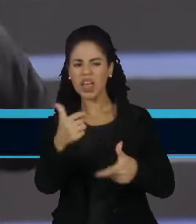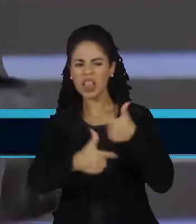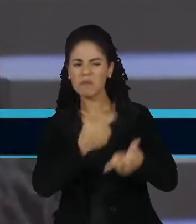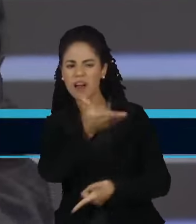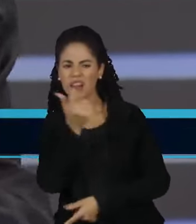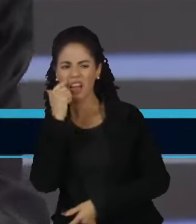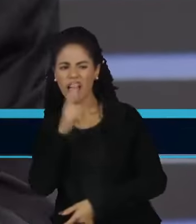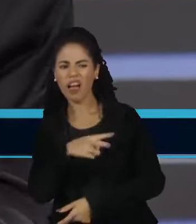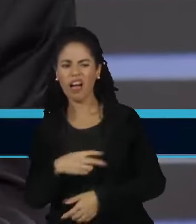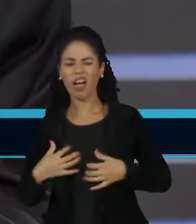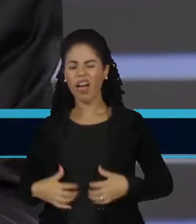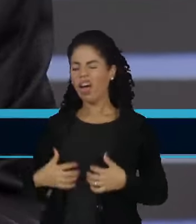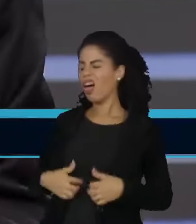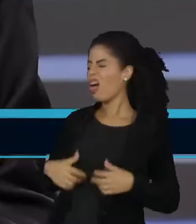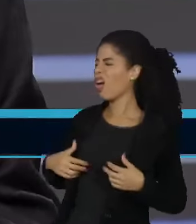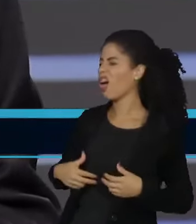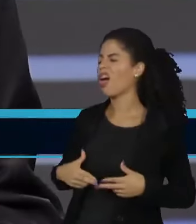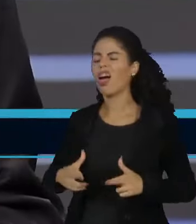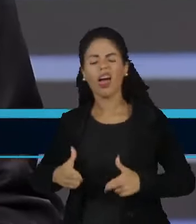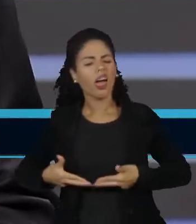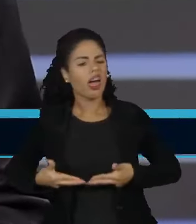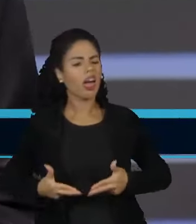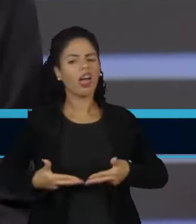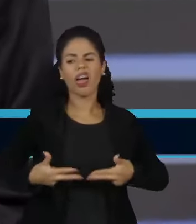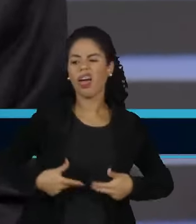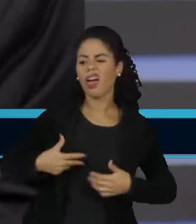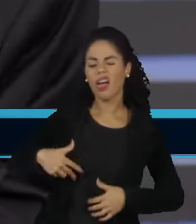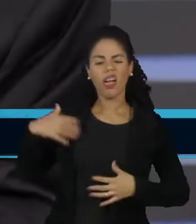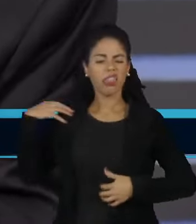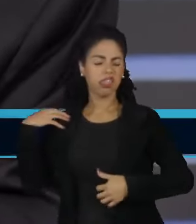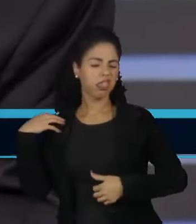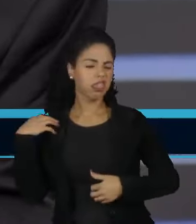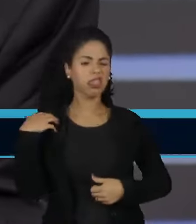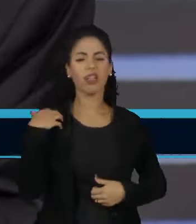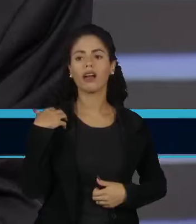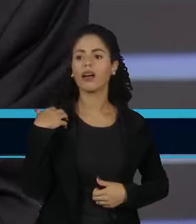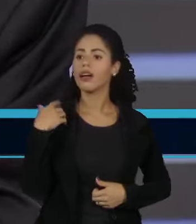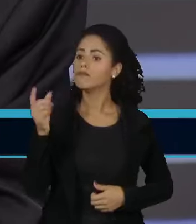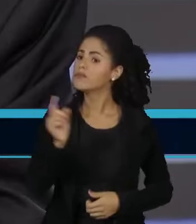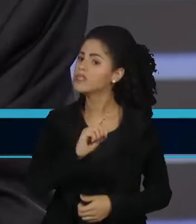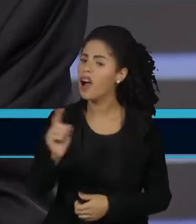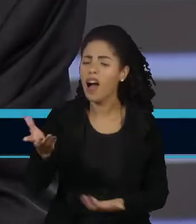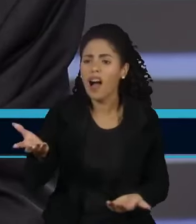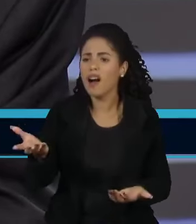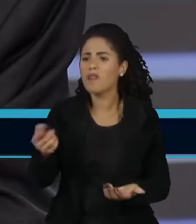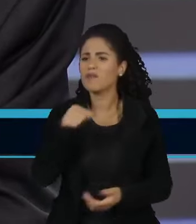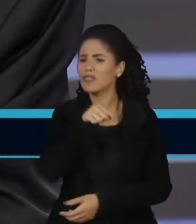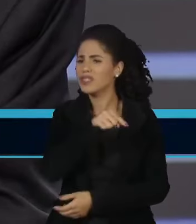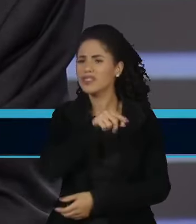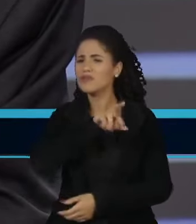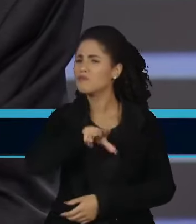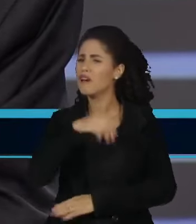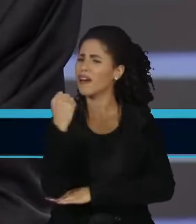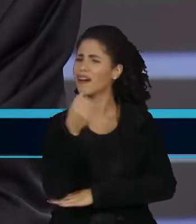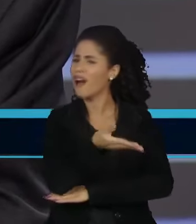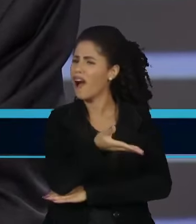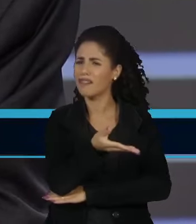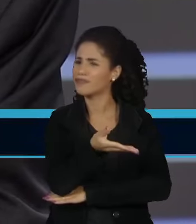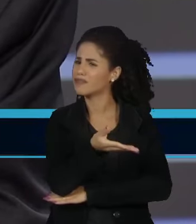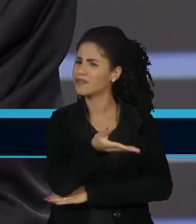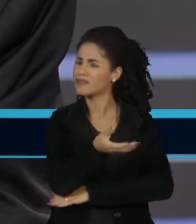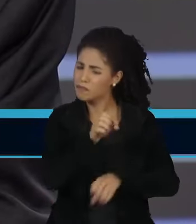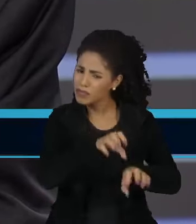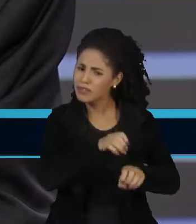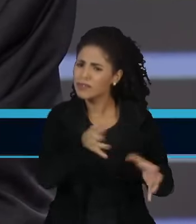acha que tem o rei na barriga. Você vai e demite o sujeito, né? Agora, só se essa